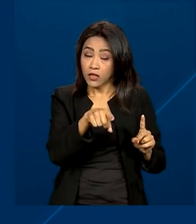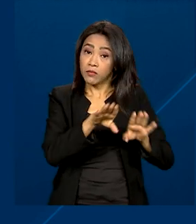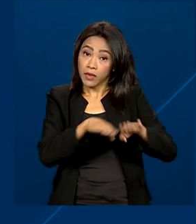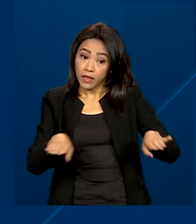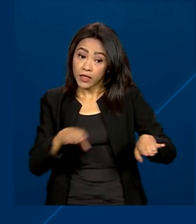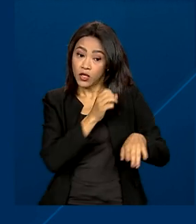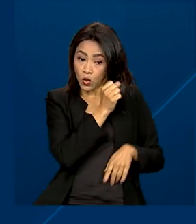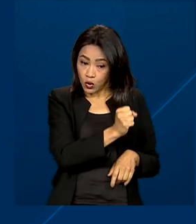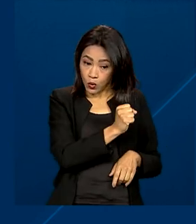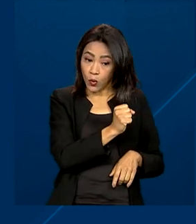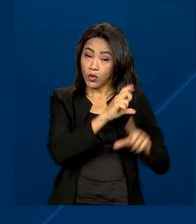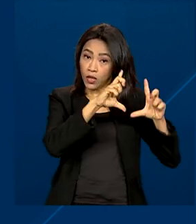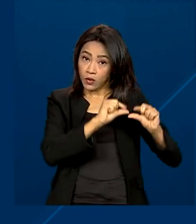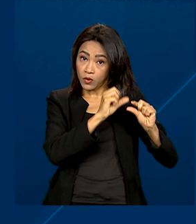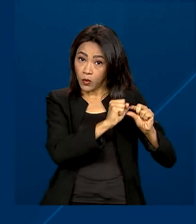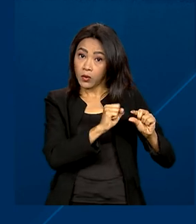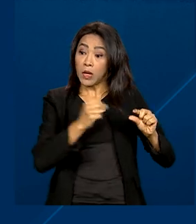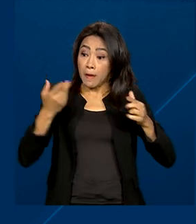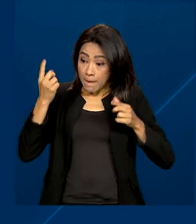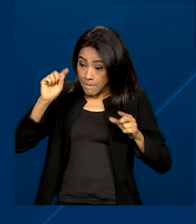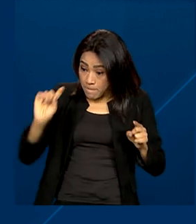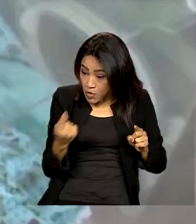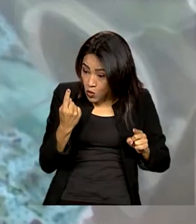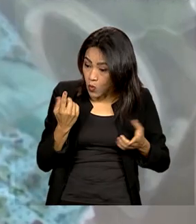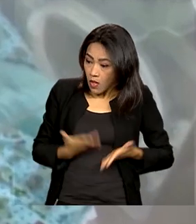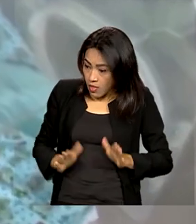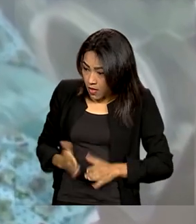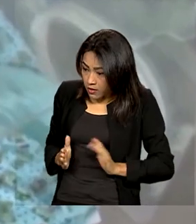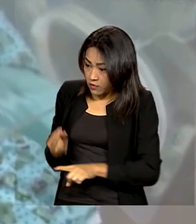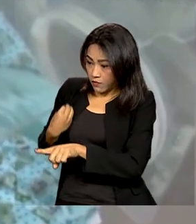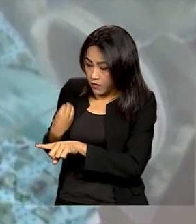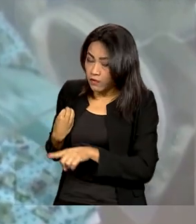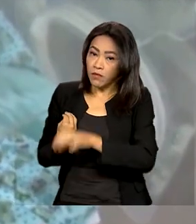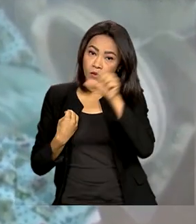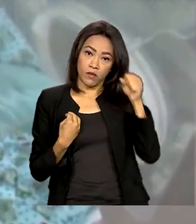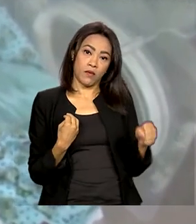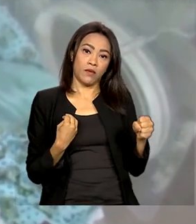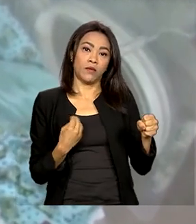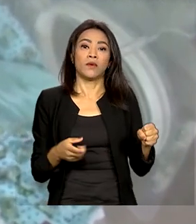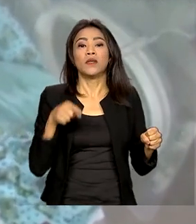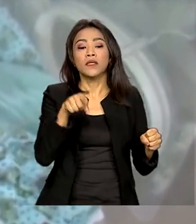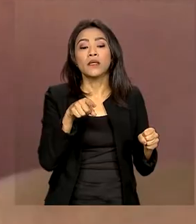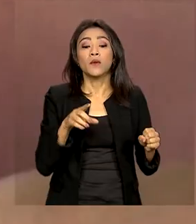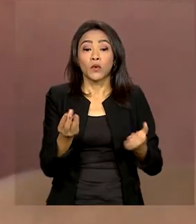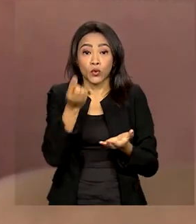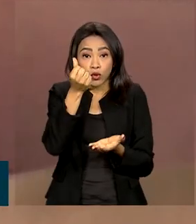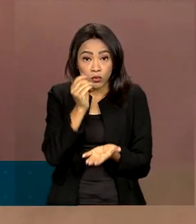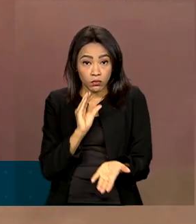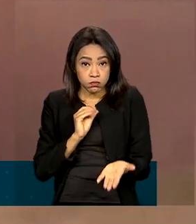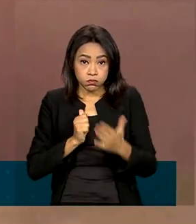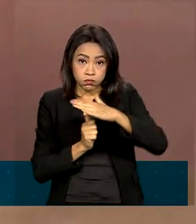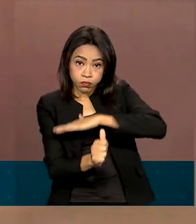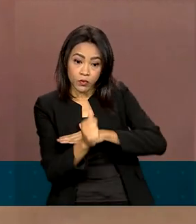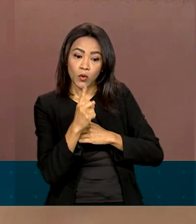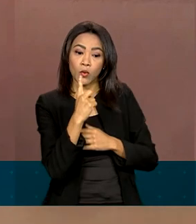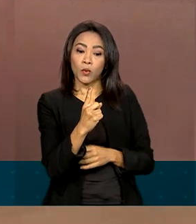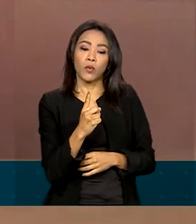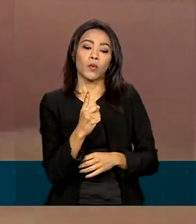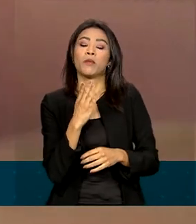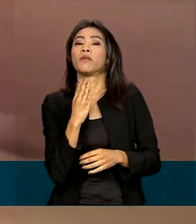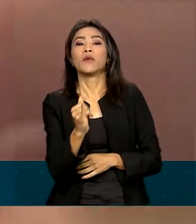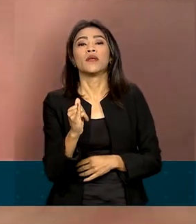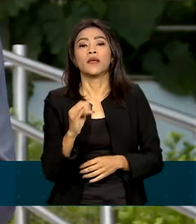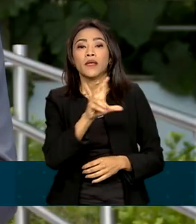para 8 por cada mil nascidos vivos. Desde a criação, o investimento foi de 1 bilhão e 500 milhões